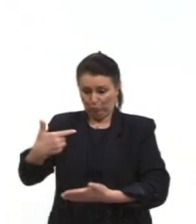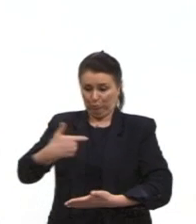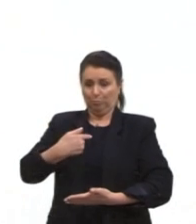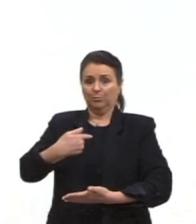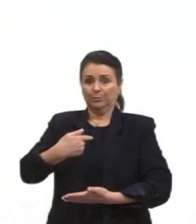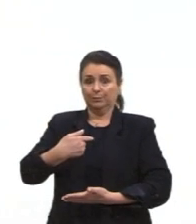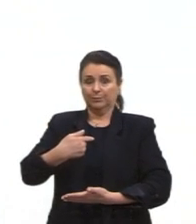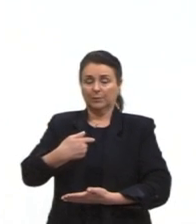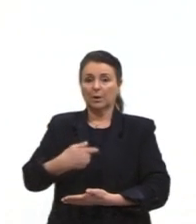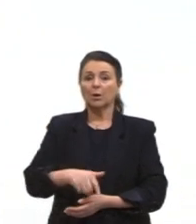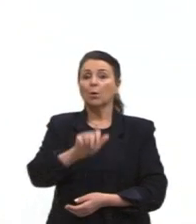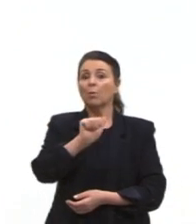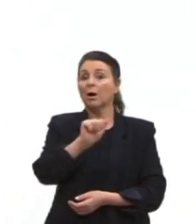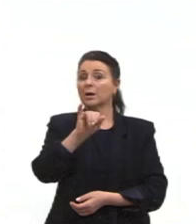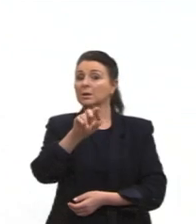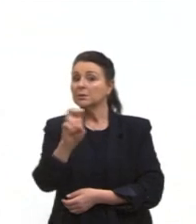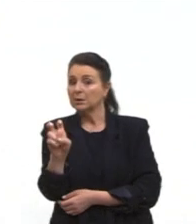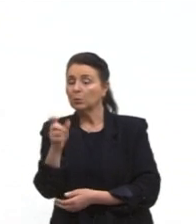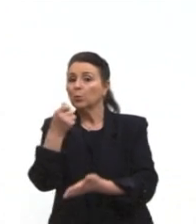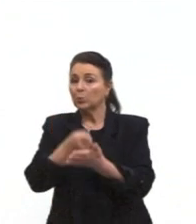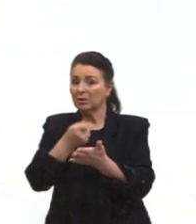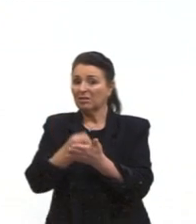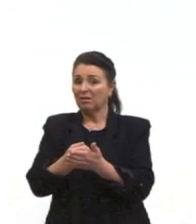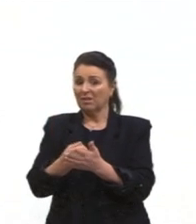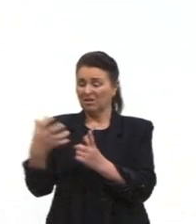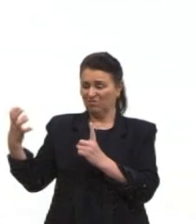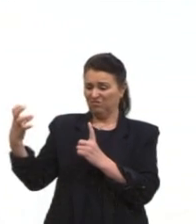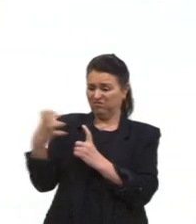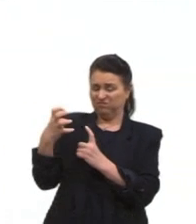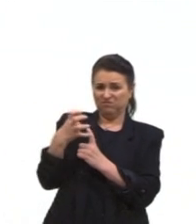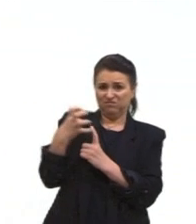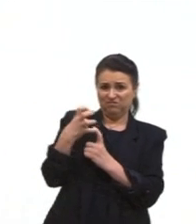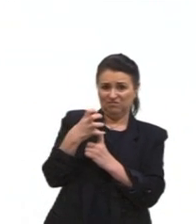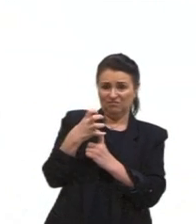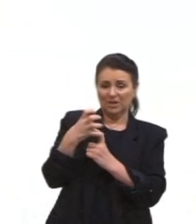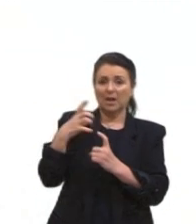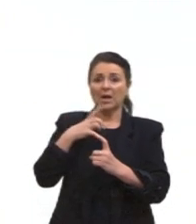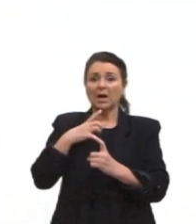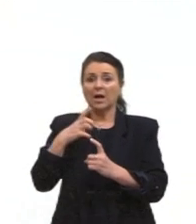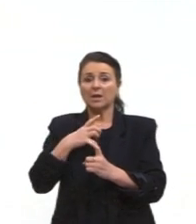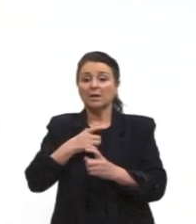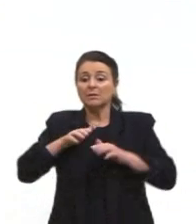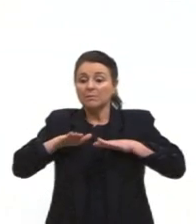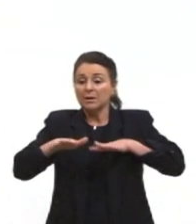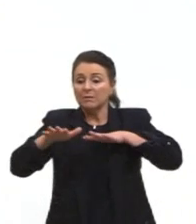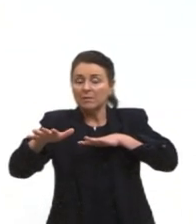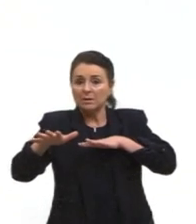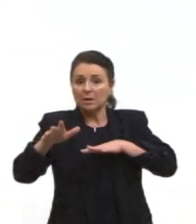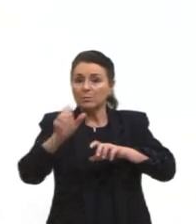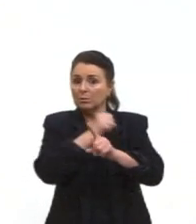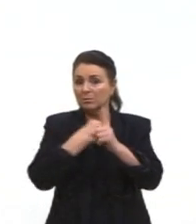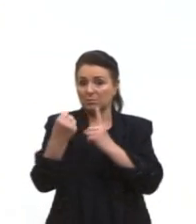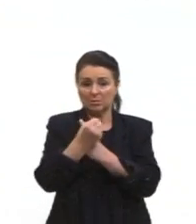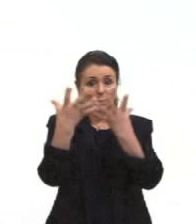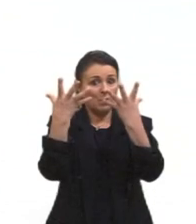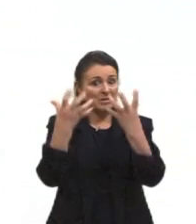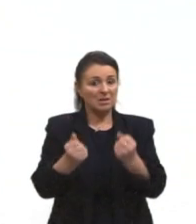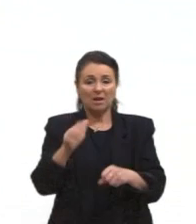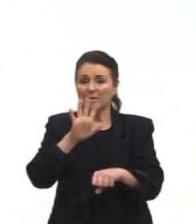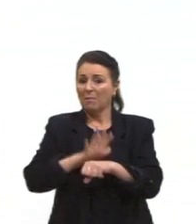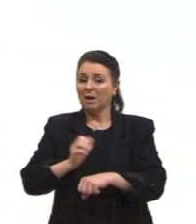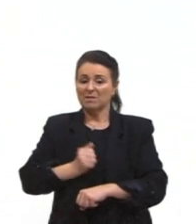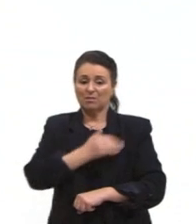Então, AI-5 vai tentar reprimir ainda mais essas manifestações da sociedade civil que não aceitava a ditadura